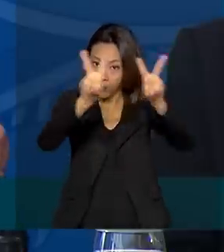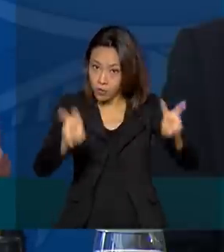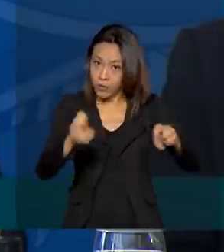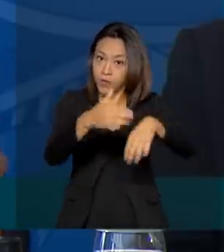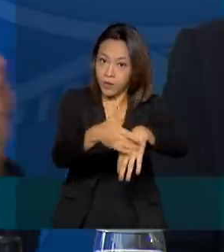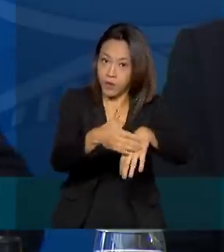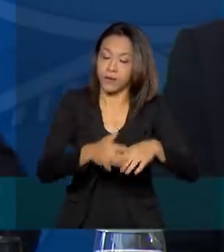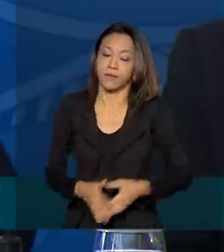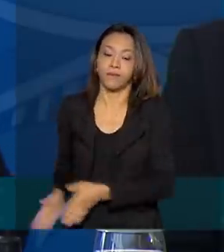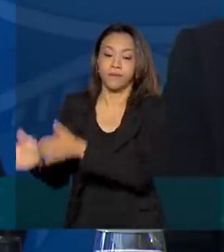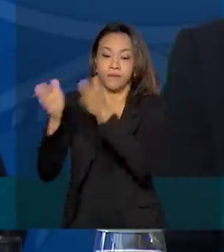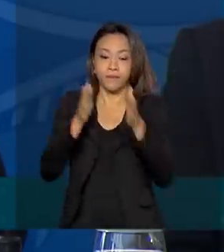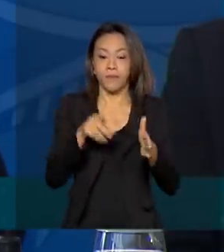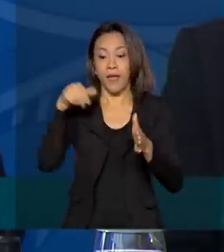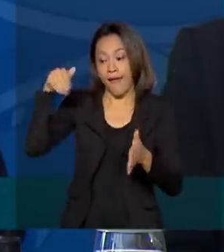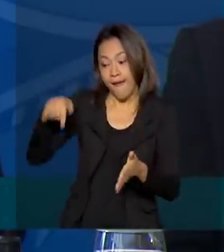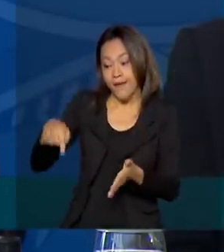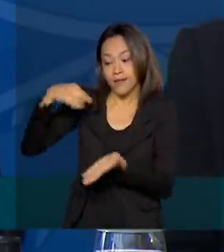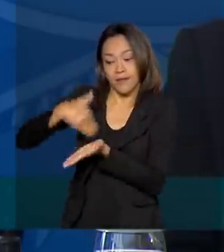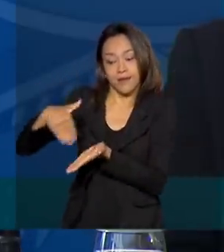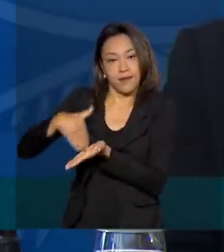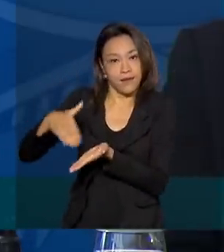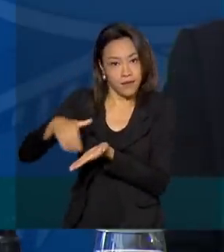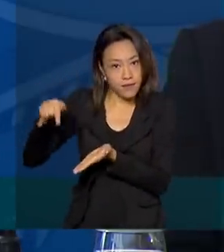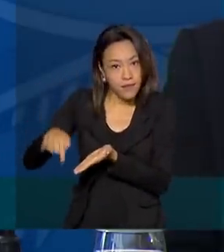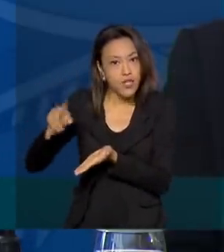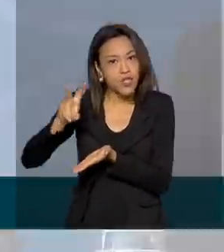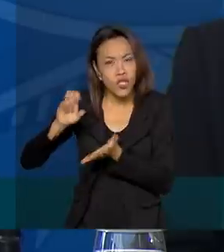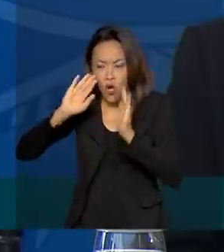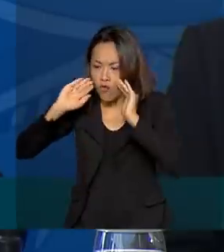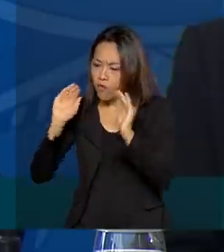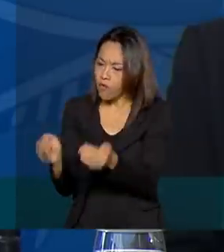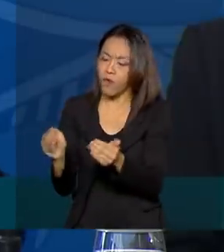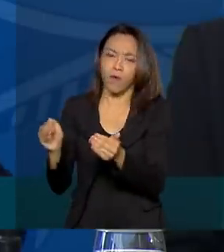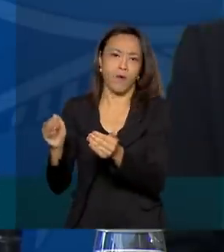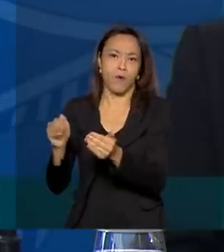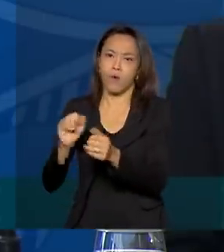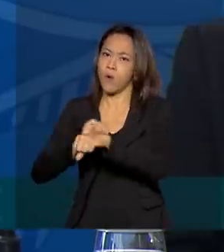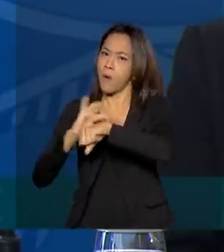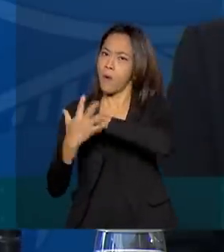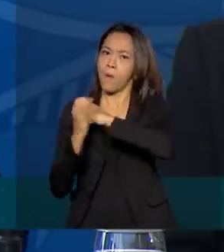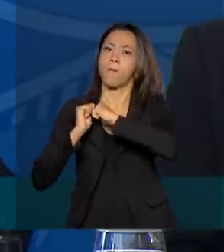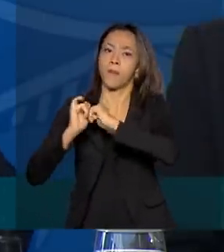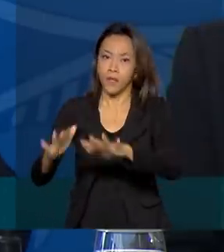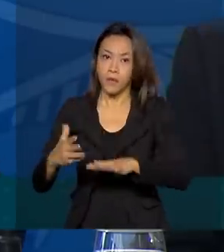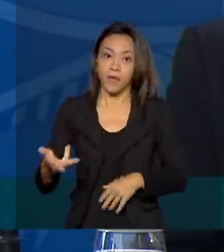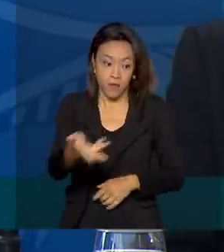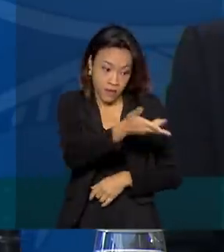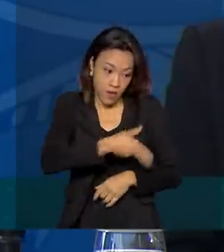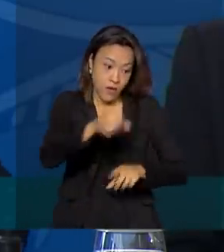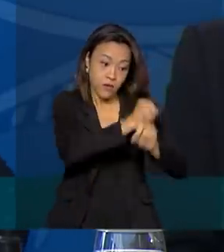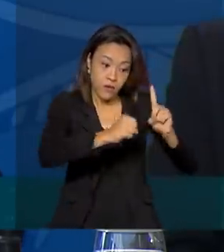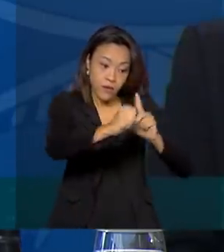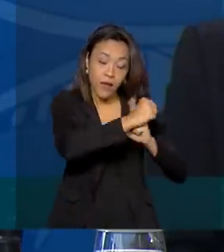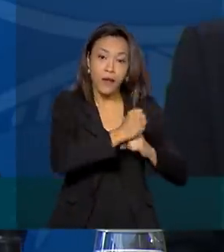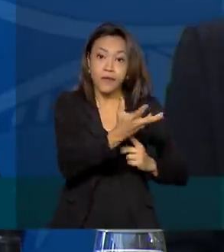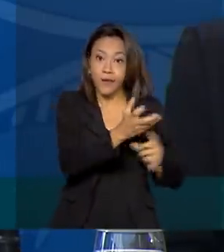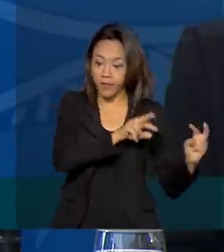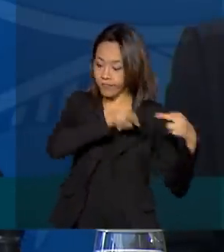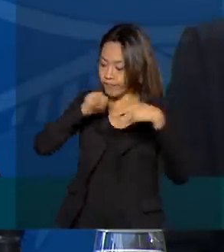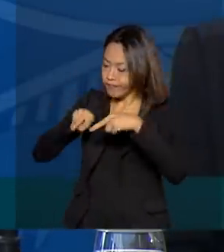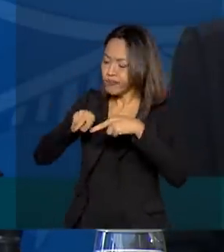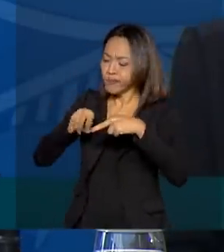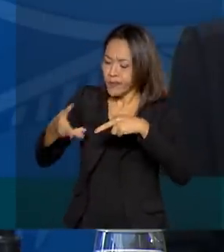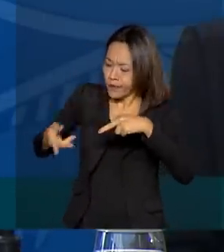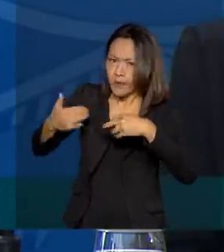Essa secretaria vai cuidar somente da pandemia. A sociedade brasileira requer que o Ministério da